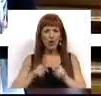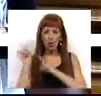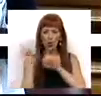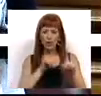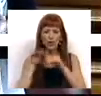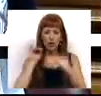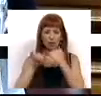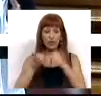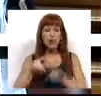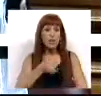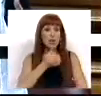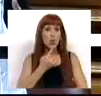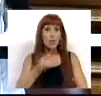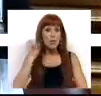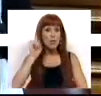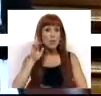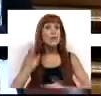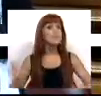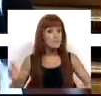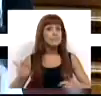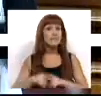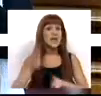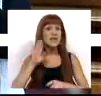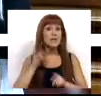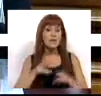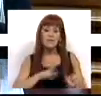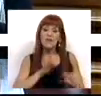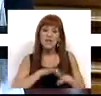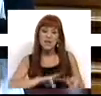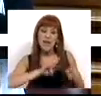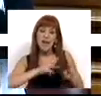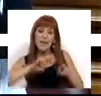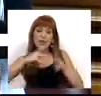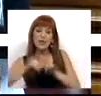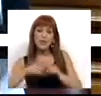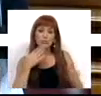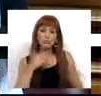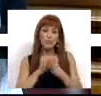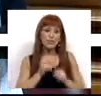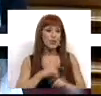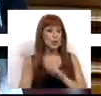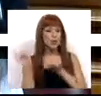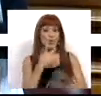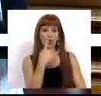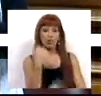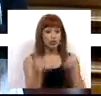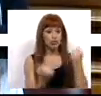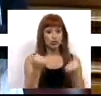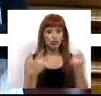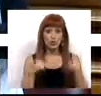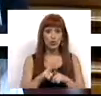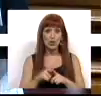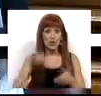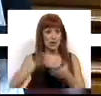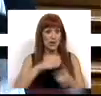ao transporte rodoviário. Uma medida fundamental é fazer a transição da utilização do transporte individual, designadamente